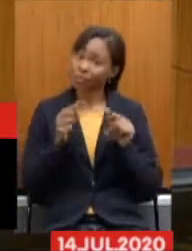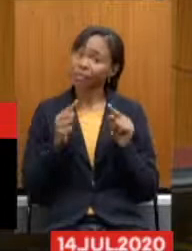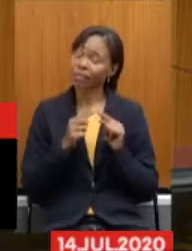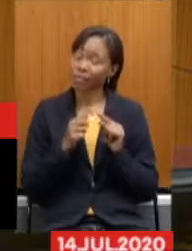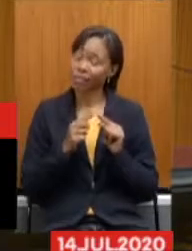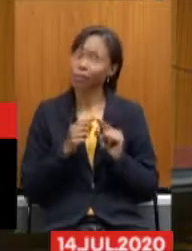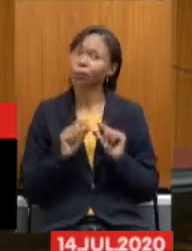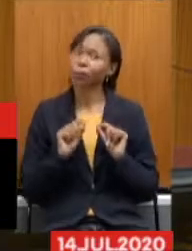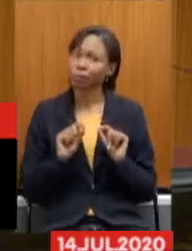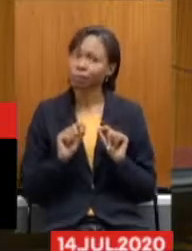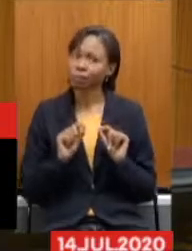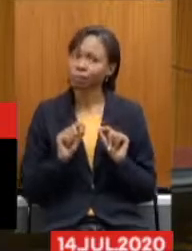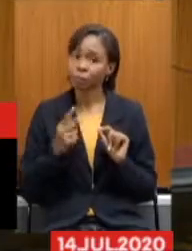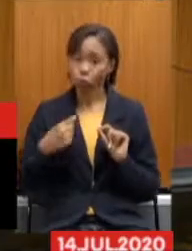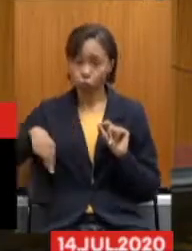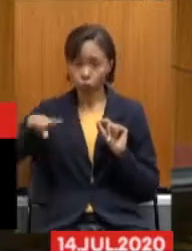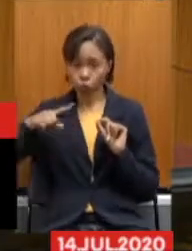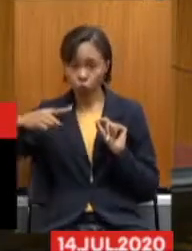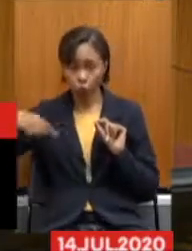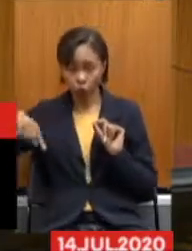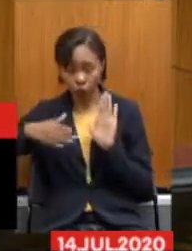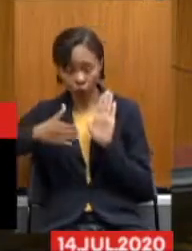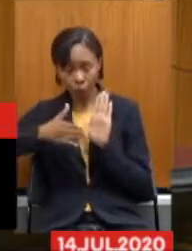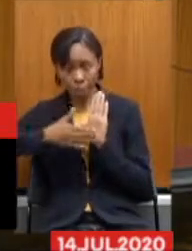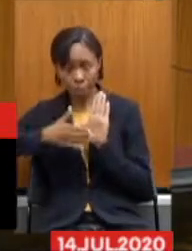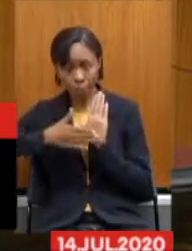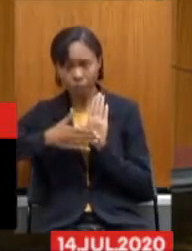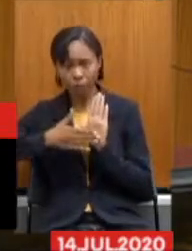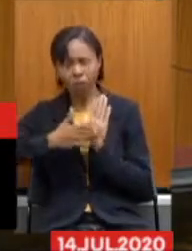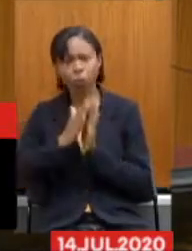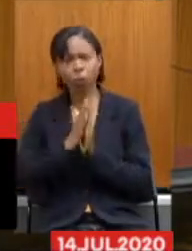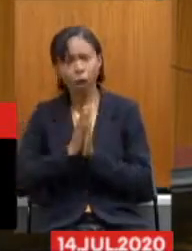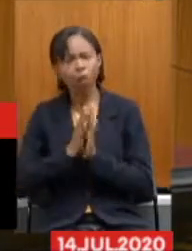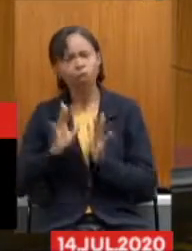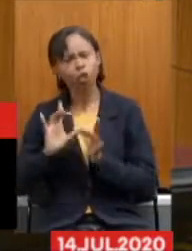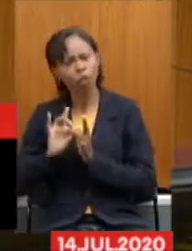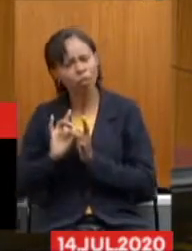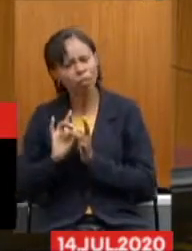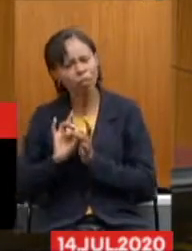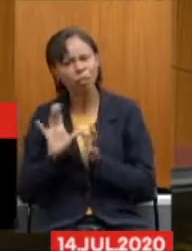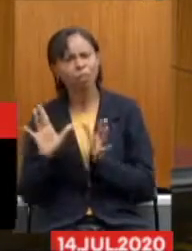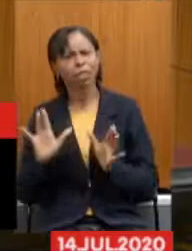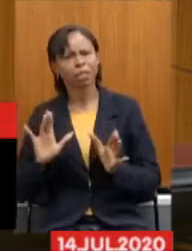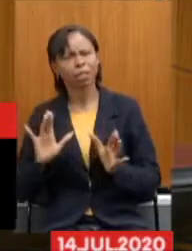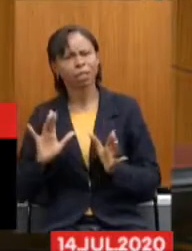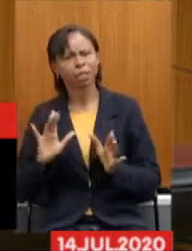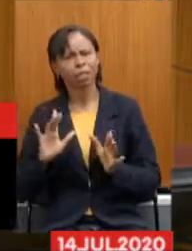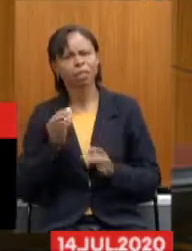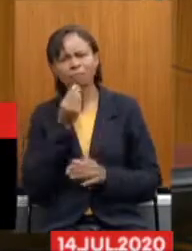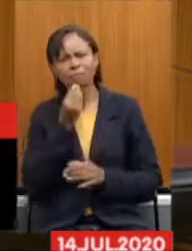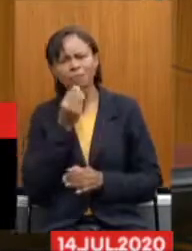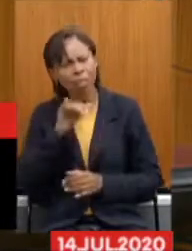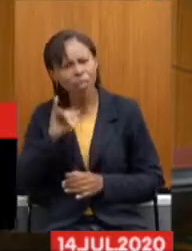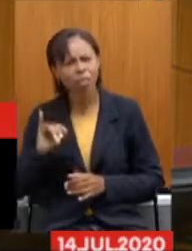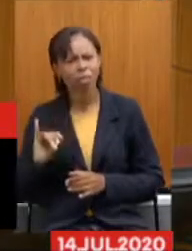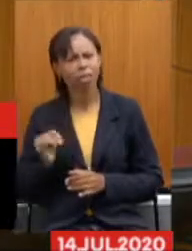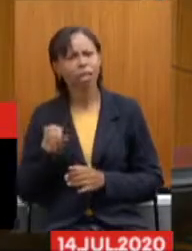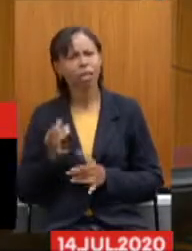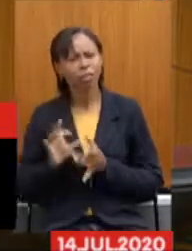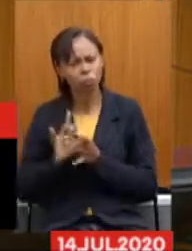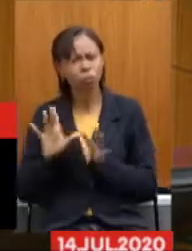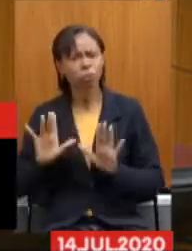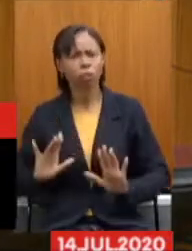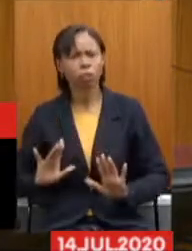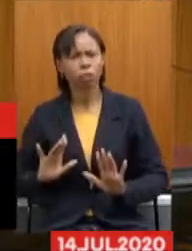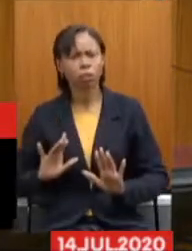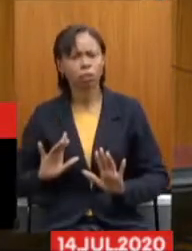a nossa proposta é que nos dê uma chance. Não quero entrar no mérito se é necessário ou não a reforma quanto que vai custar ou não.